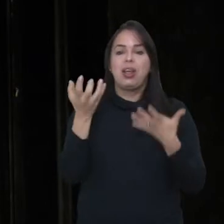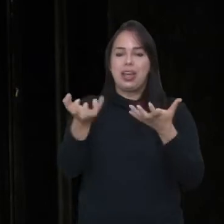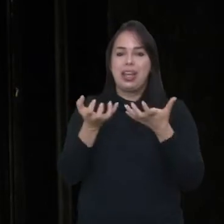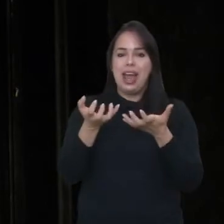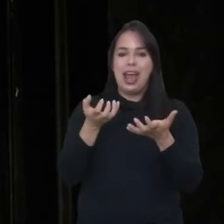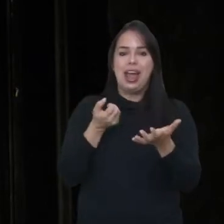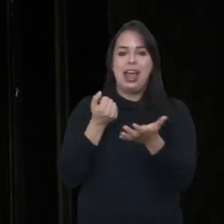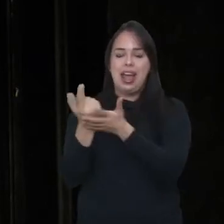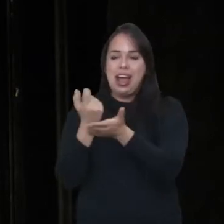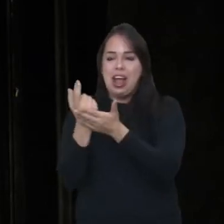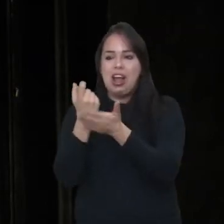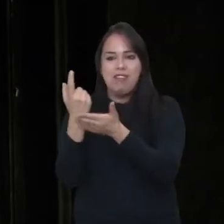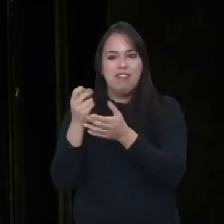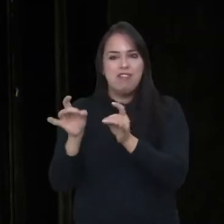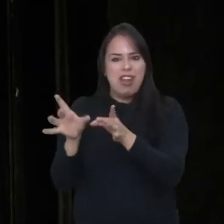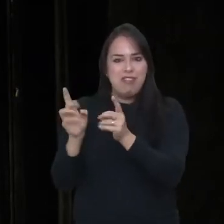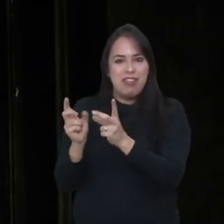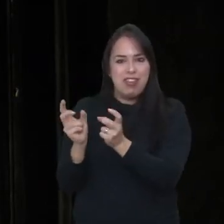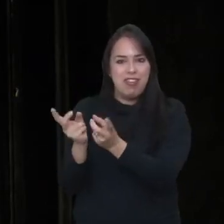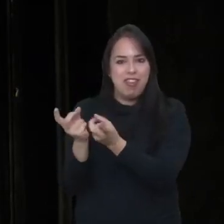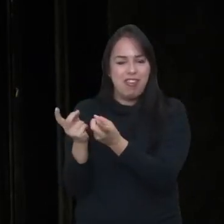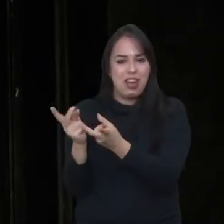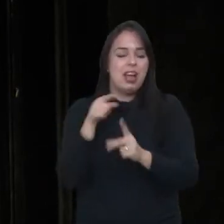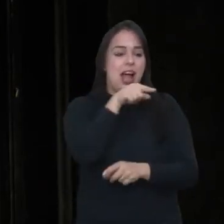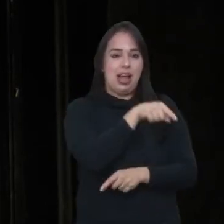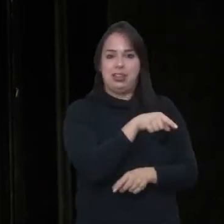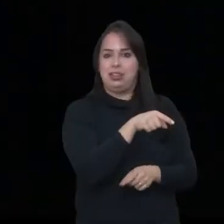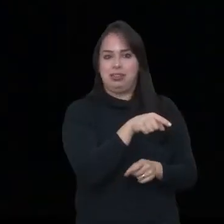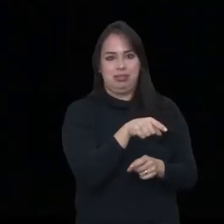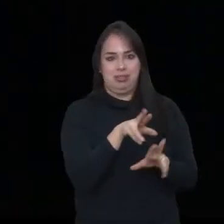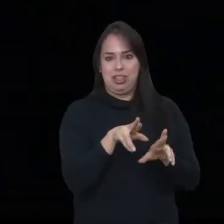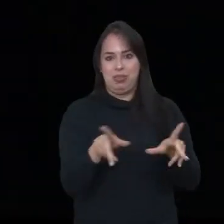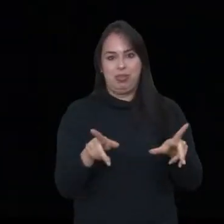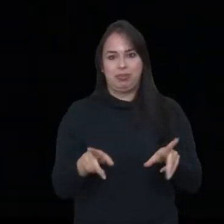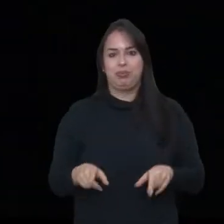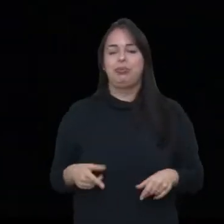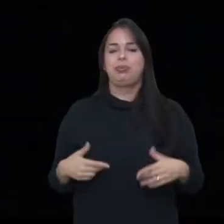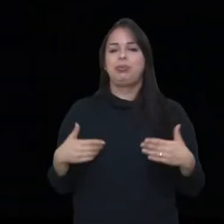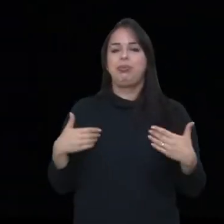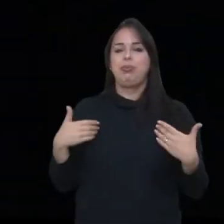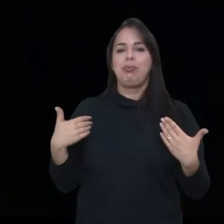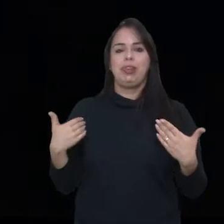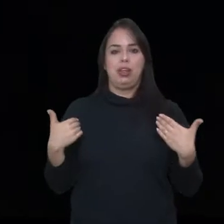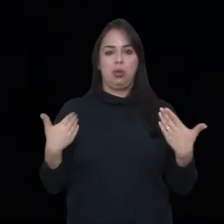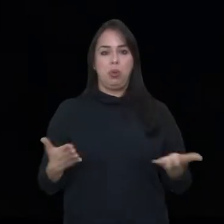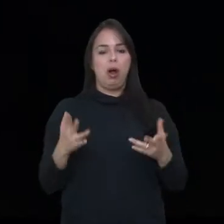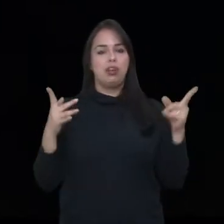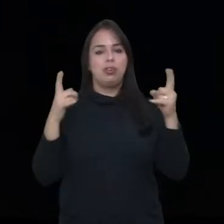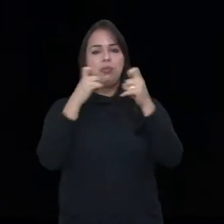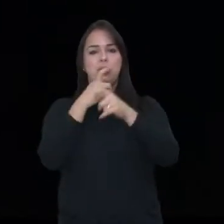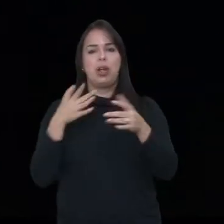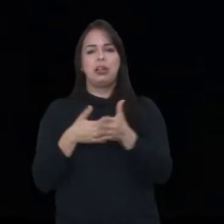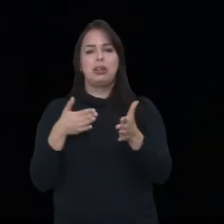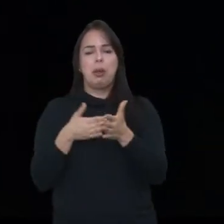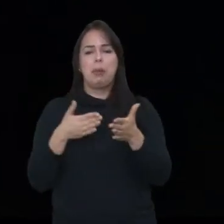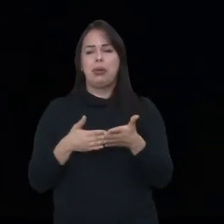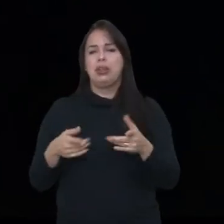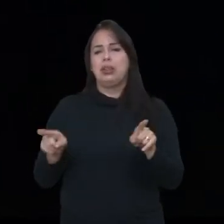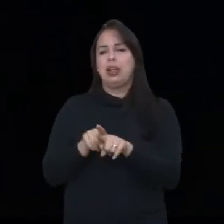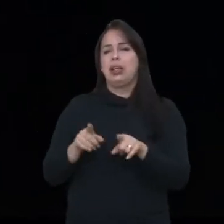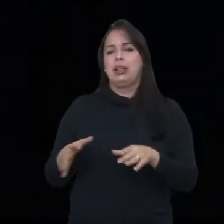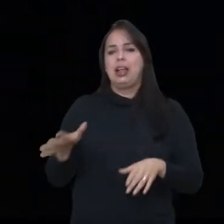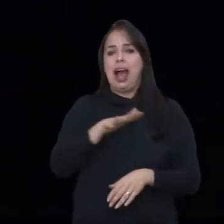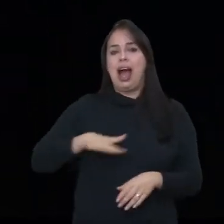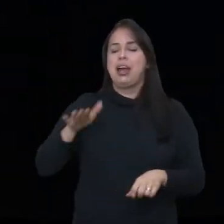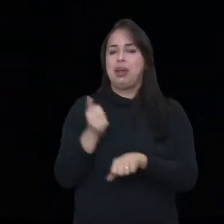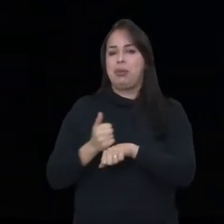O comedy já não, comedy já quer, é o show, você vai lá pra consumir o show. Quais são as dificuldades que você enfrenta nessa profissão que